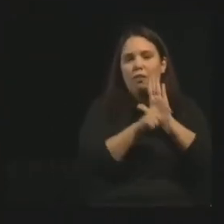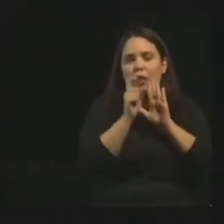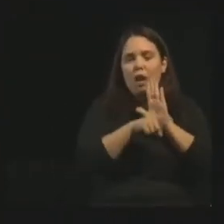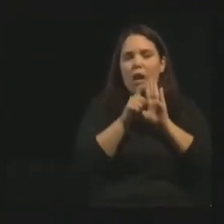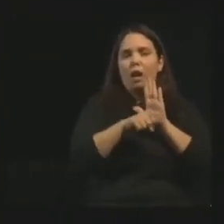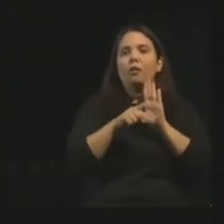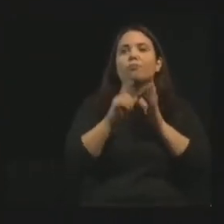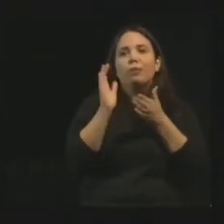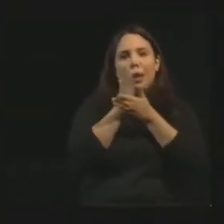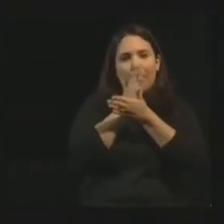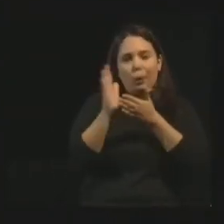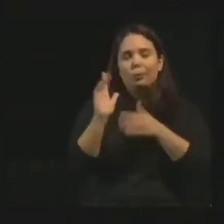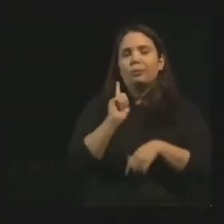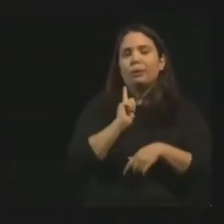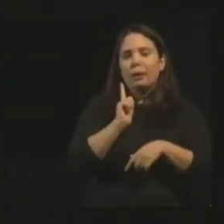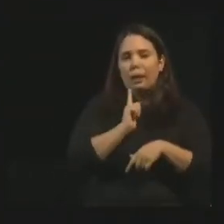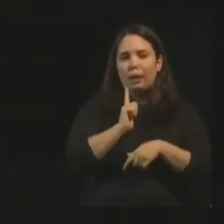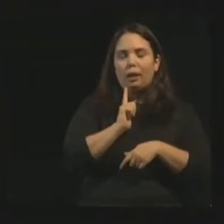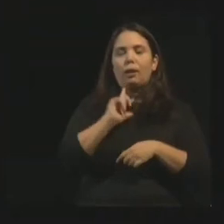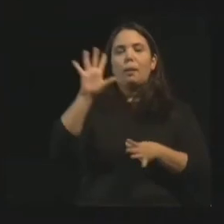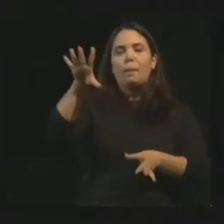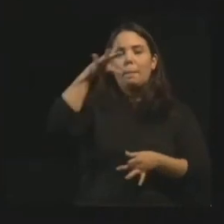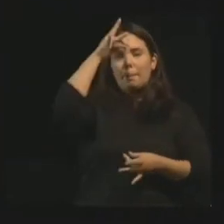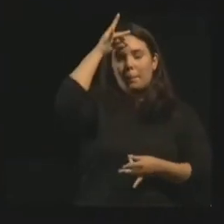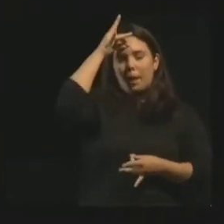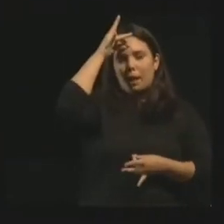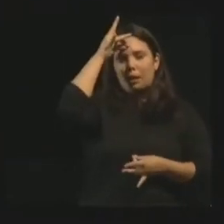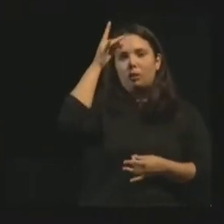inclusive, médiuns conhecidos. Médiuns, entre aspas.